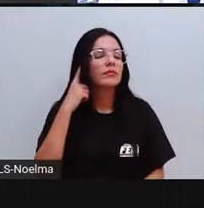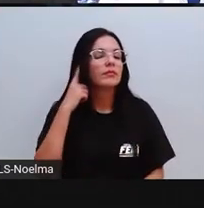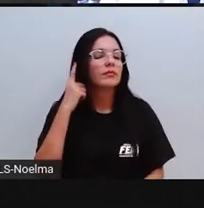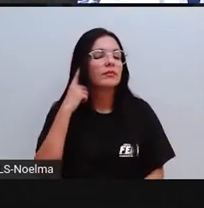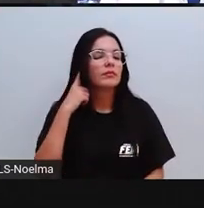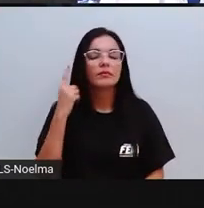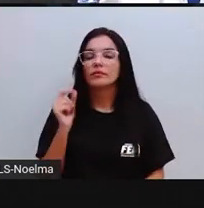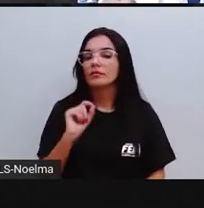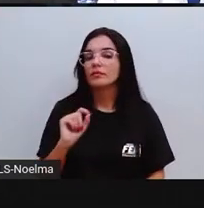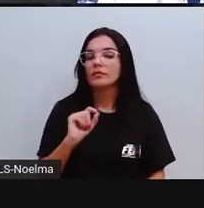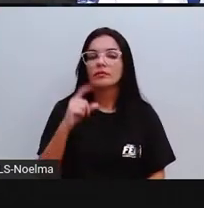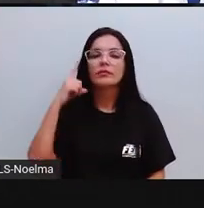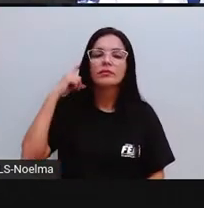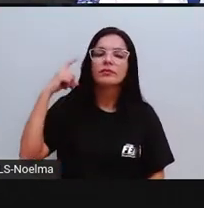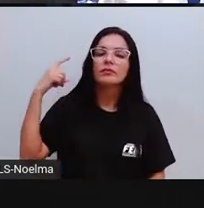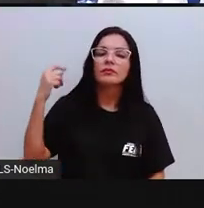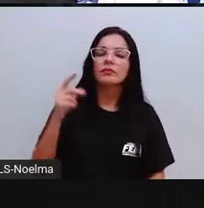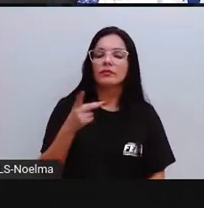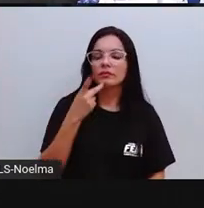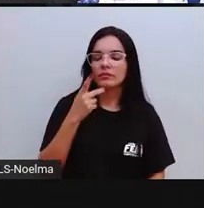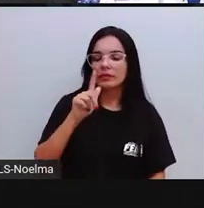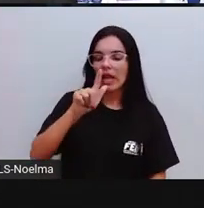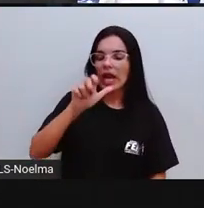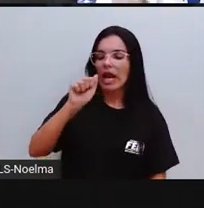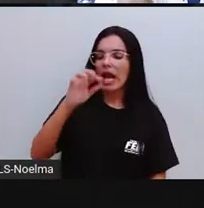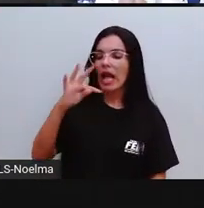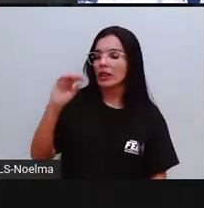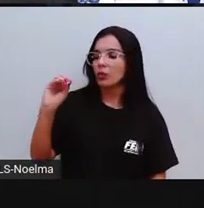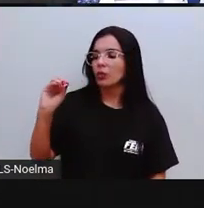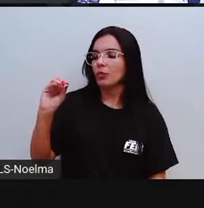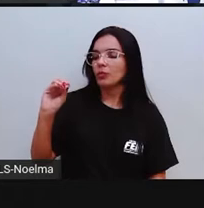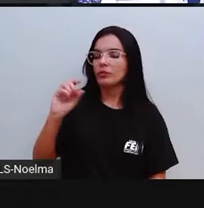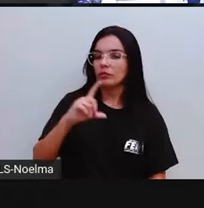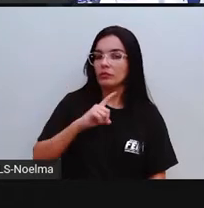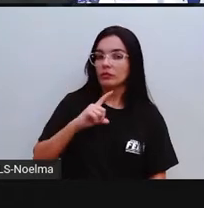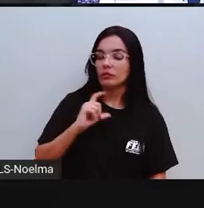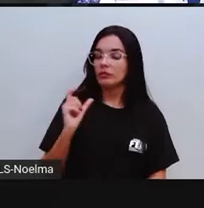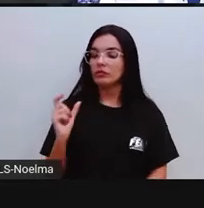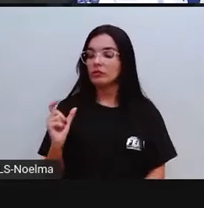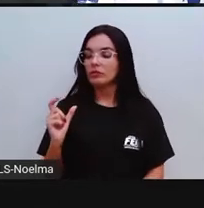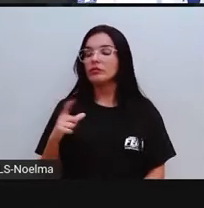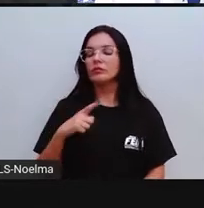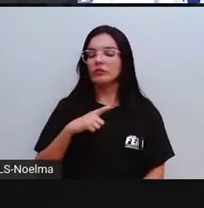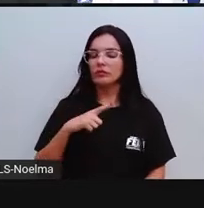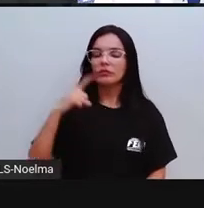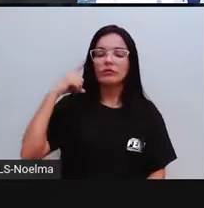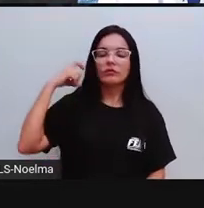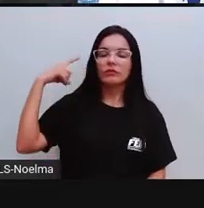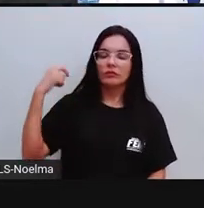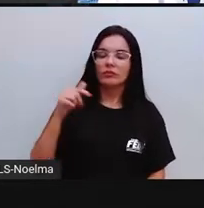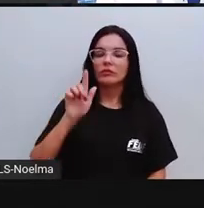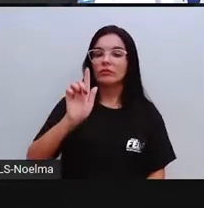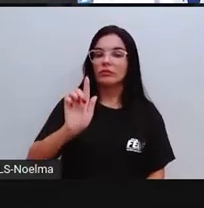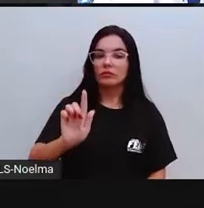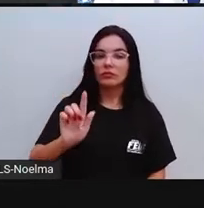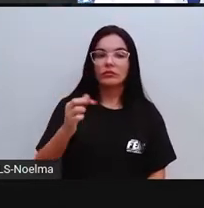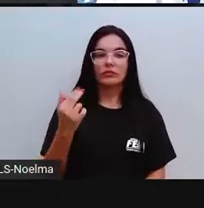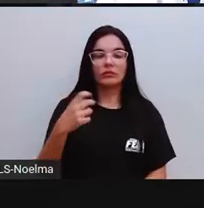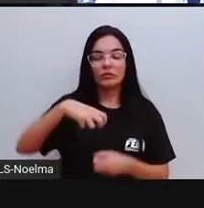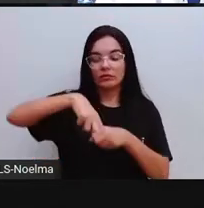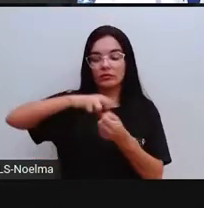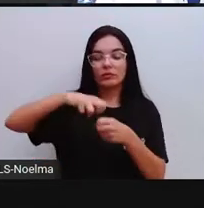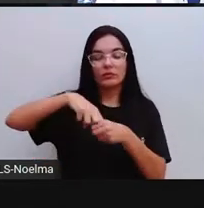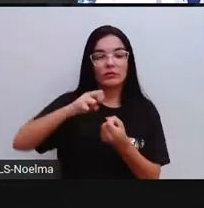Quando eu pronuncio o GATO, GATO, é uma palavra que tem som mesmo do GÉ, assim como GARRAFA,